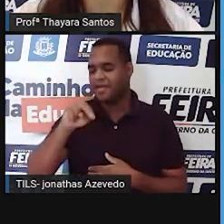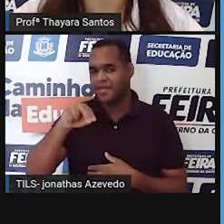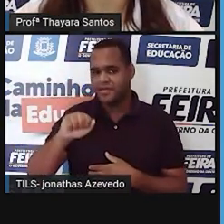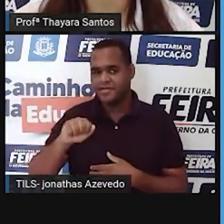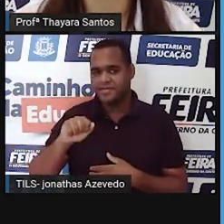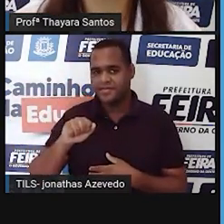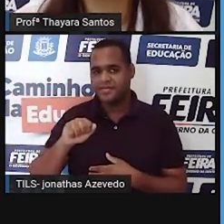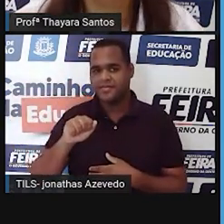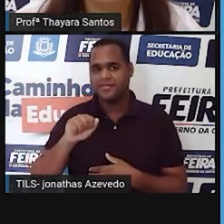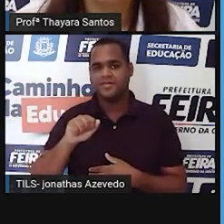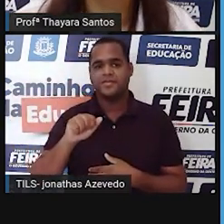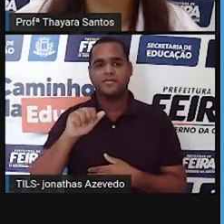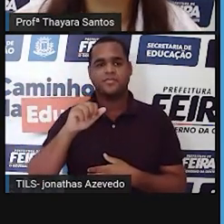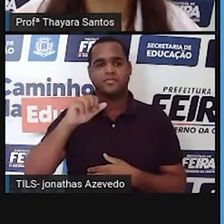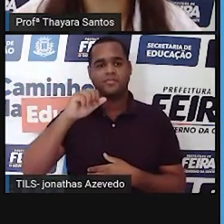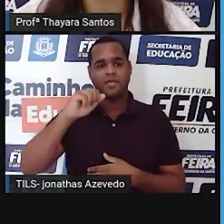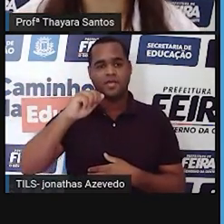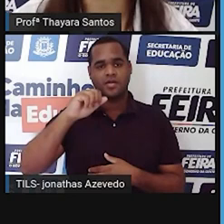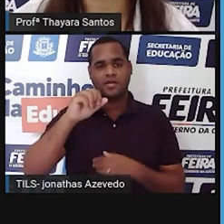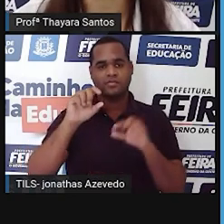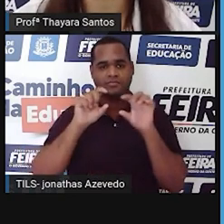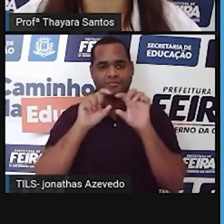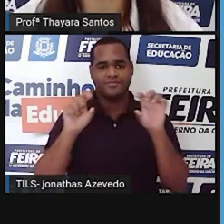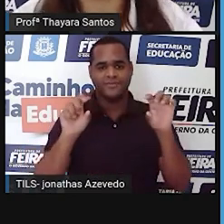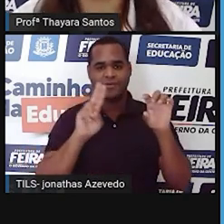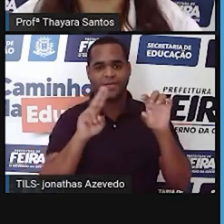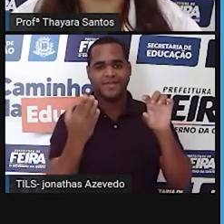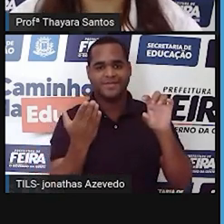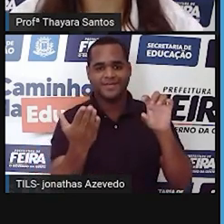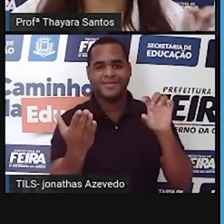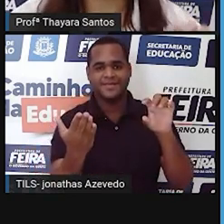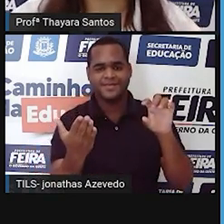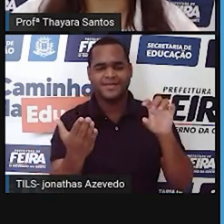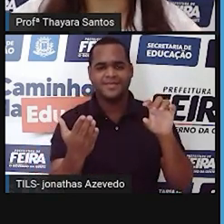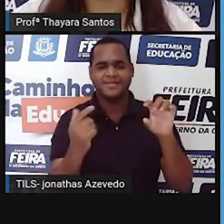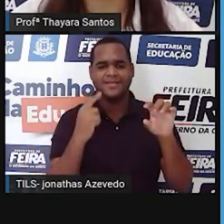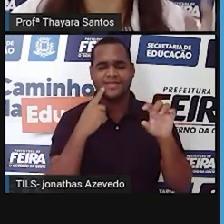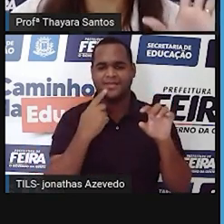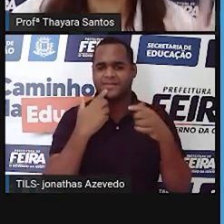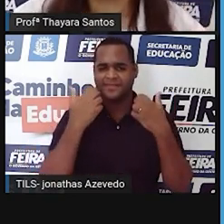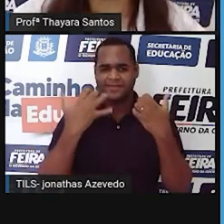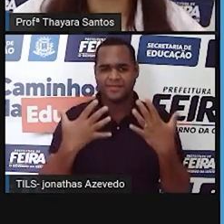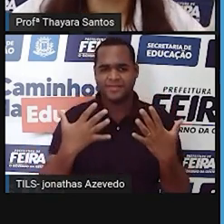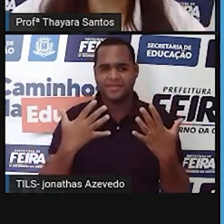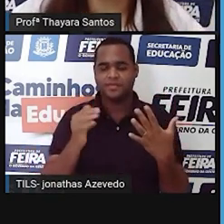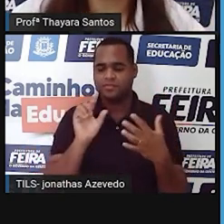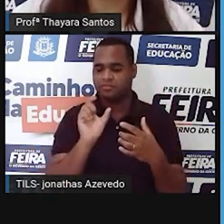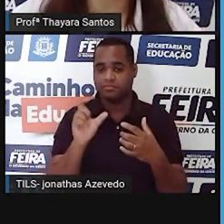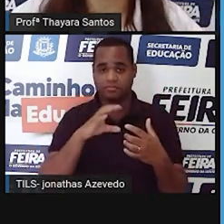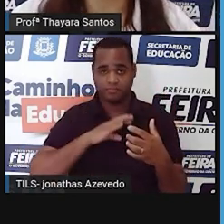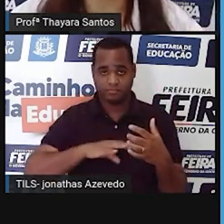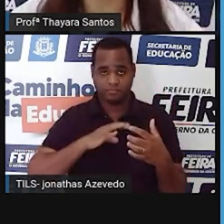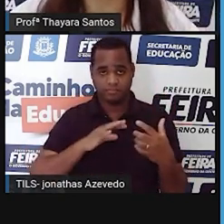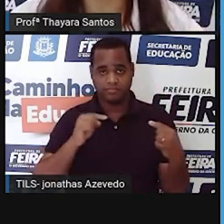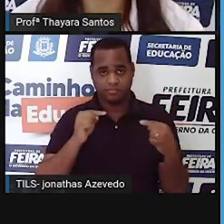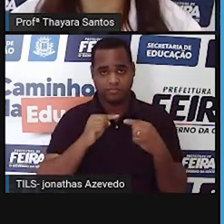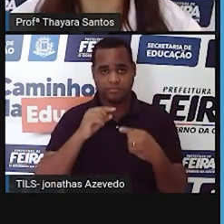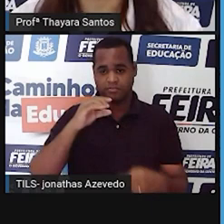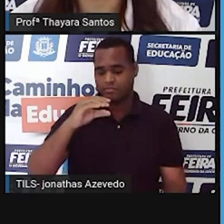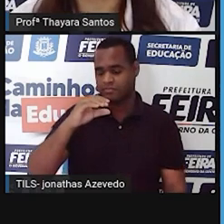RNA quer dizer ácido ribonucleico. Se a gente fosse falar no português, seria